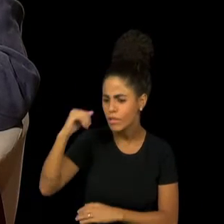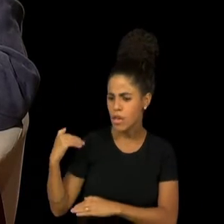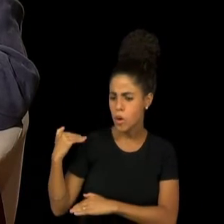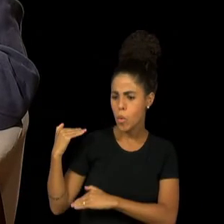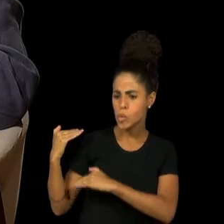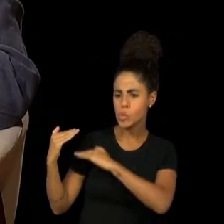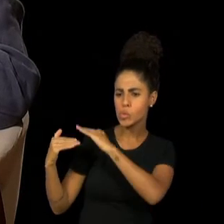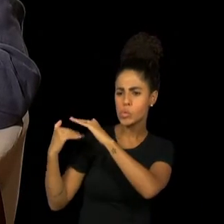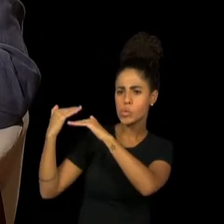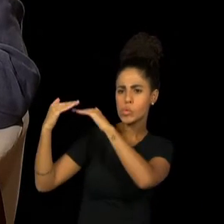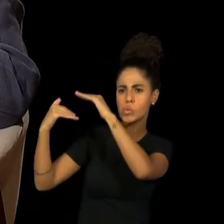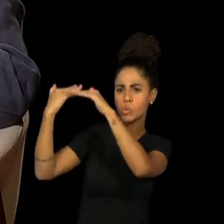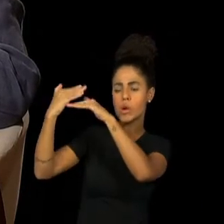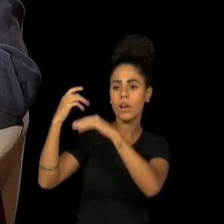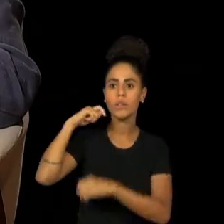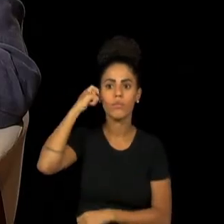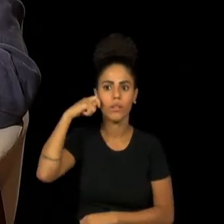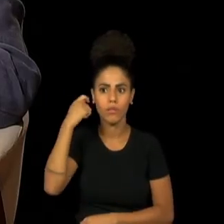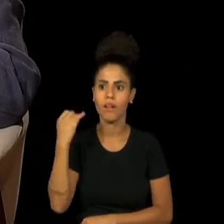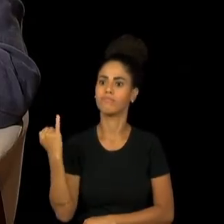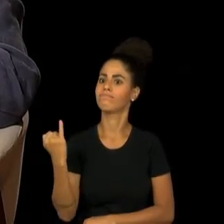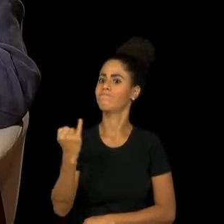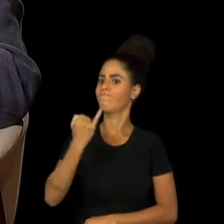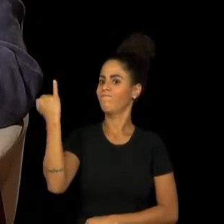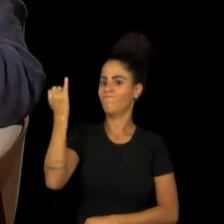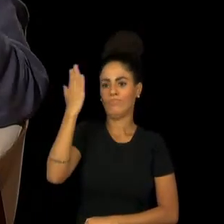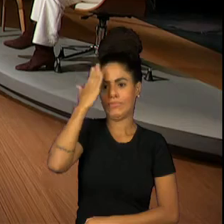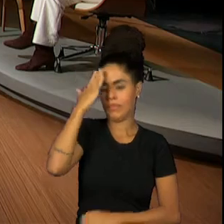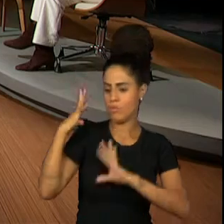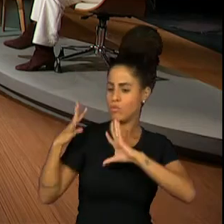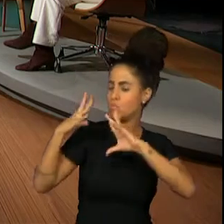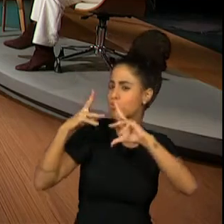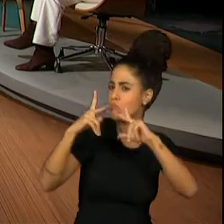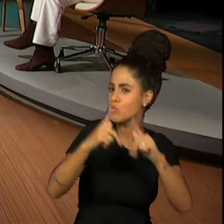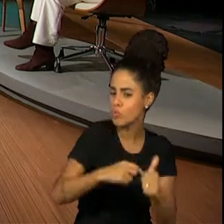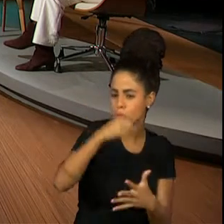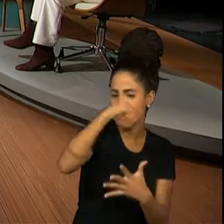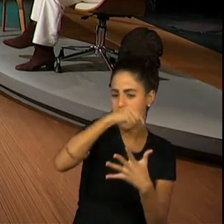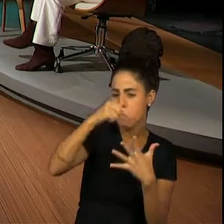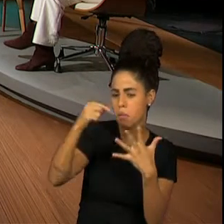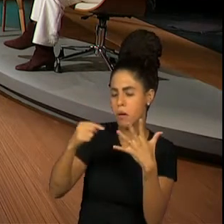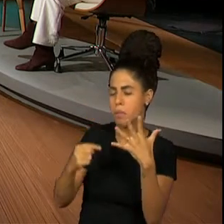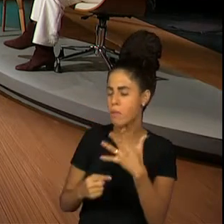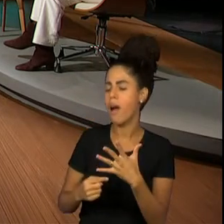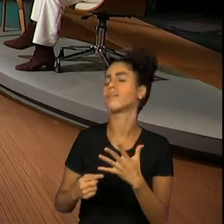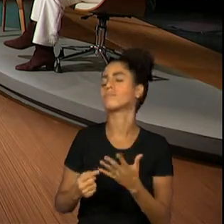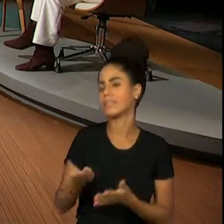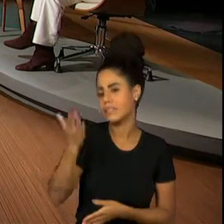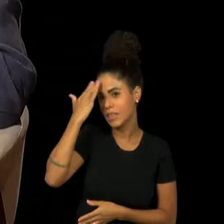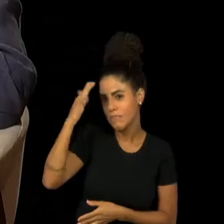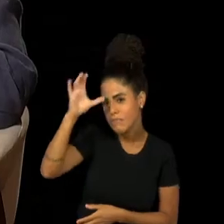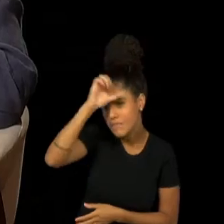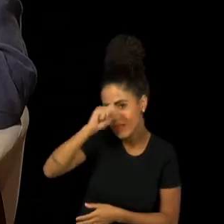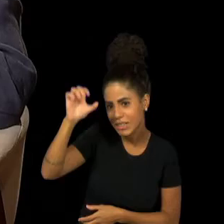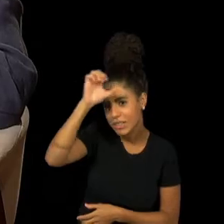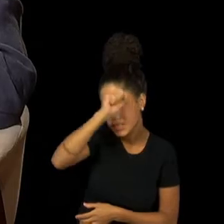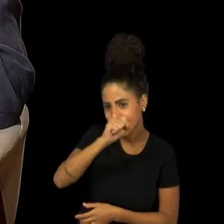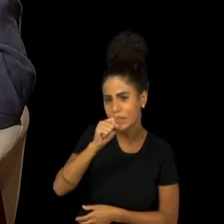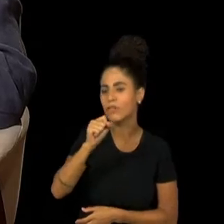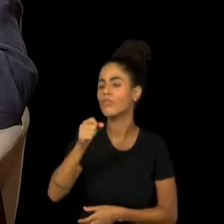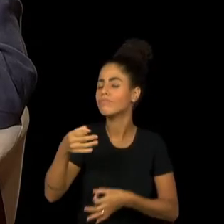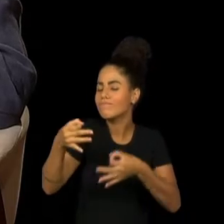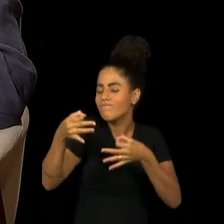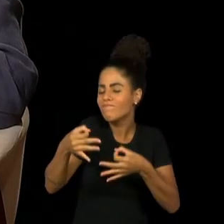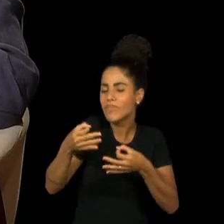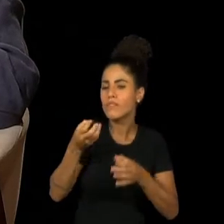Então, acho que essas grandes complexidades, vamos dizer assim, foram muito